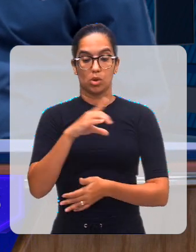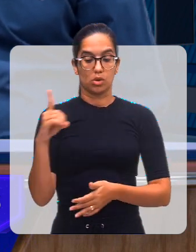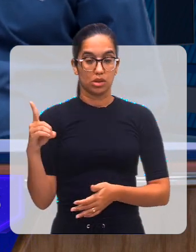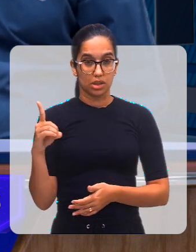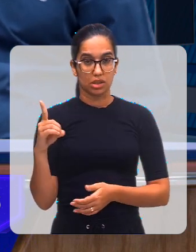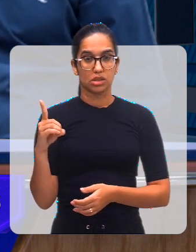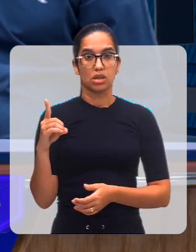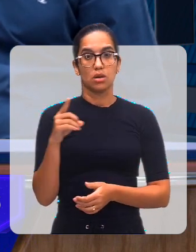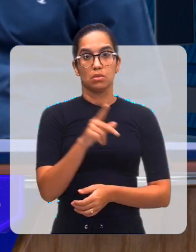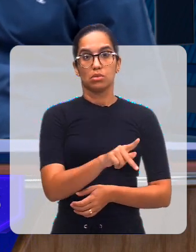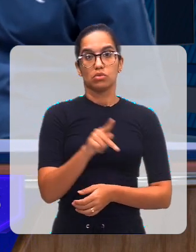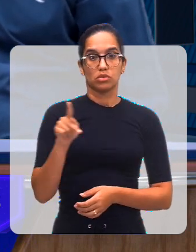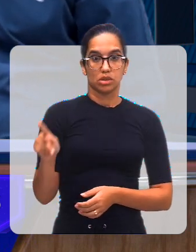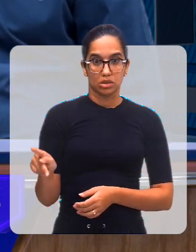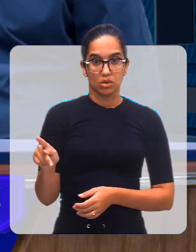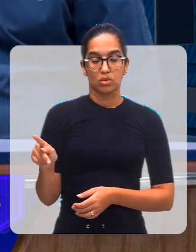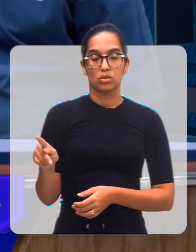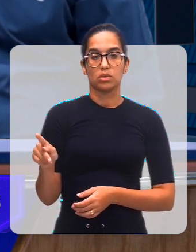da escola,